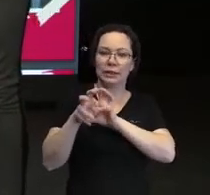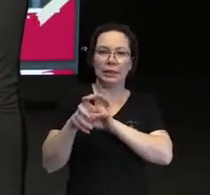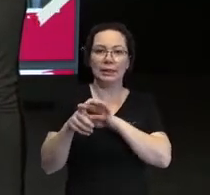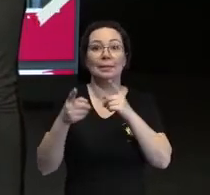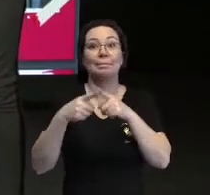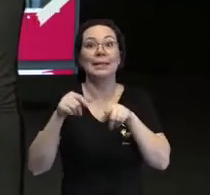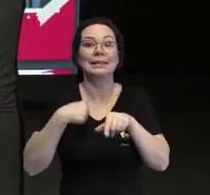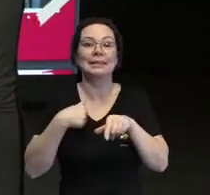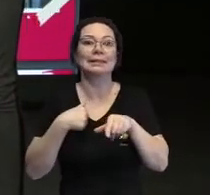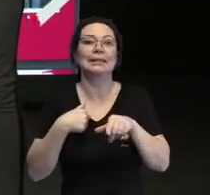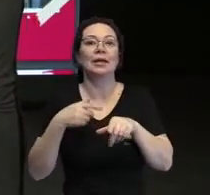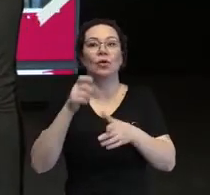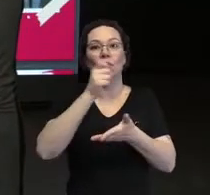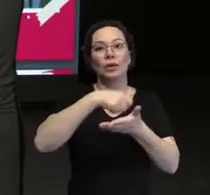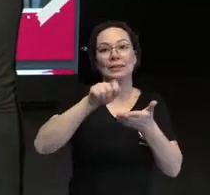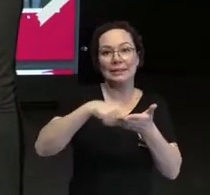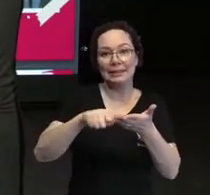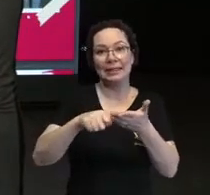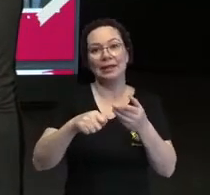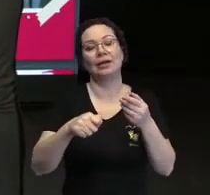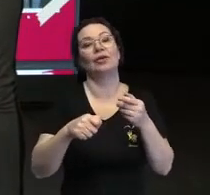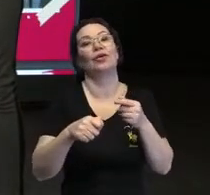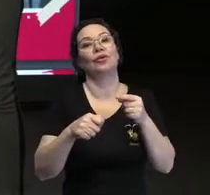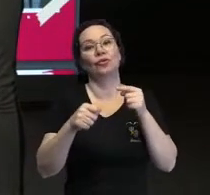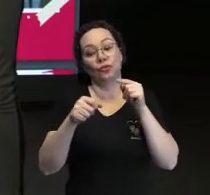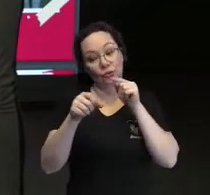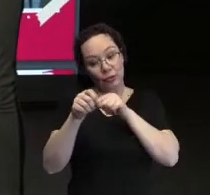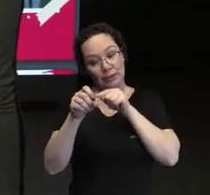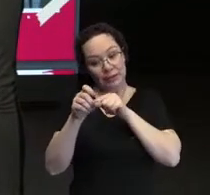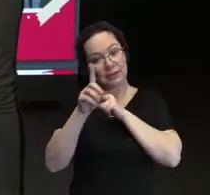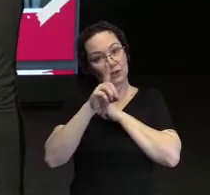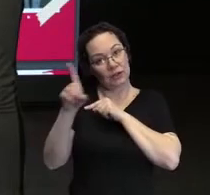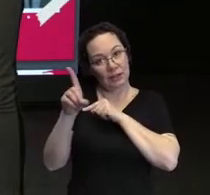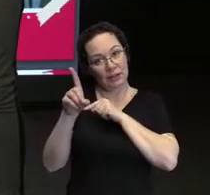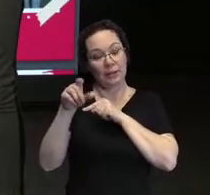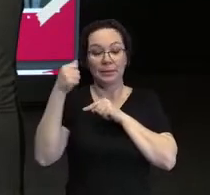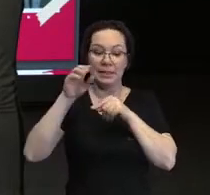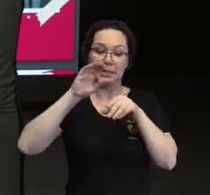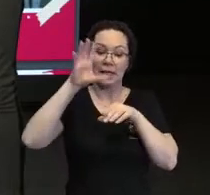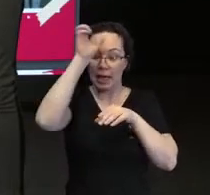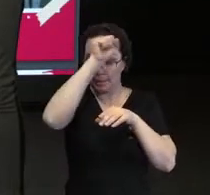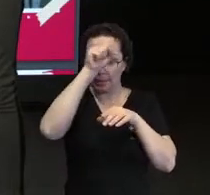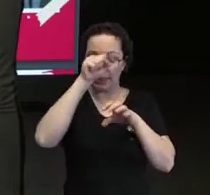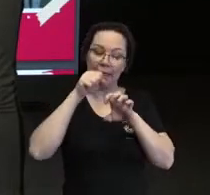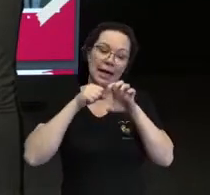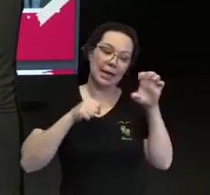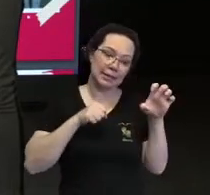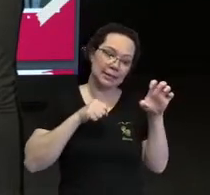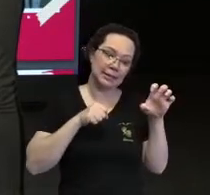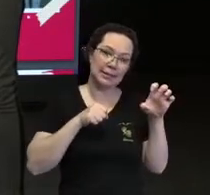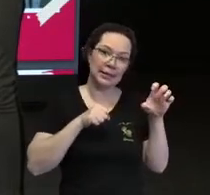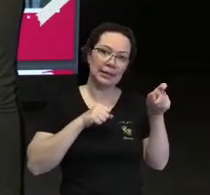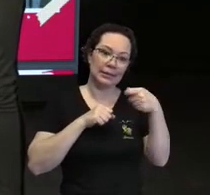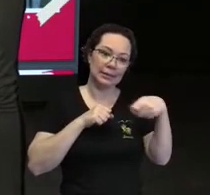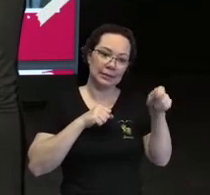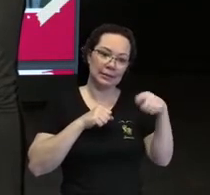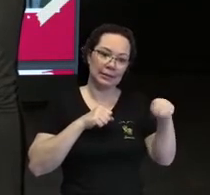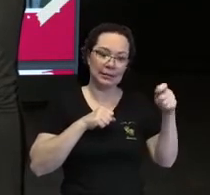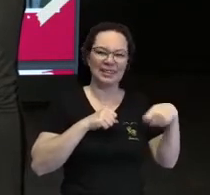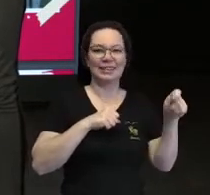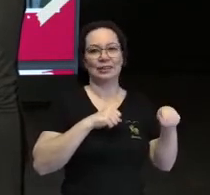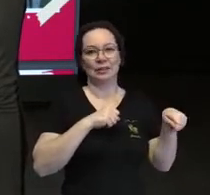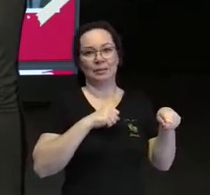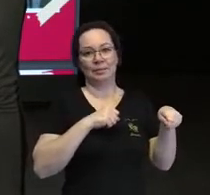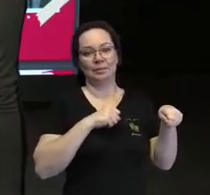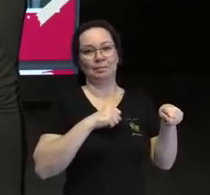destra. Então, eu tive que me adaptar com a mão esquerda. Eu praticamente virei uma canhota.